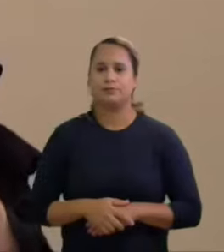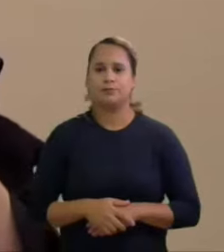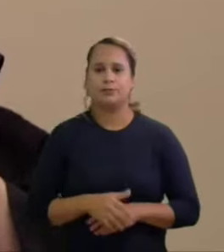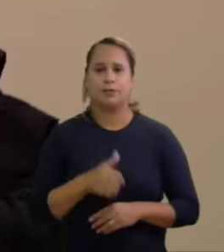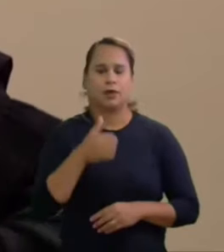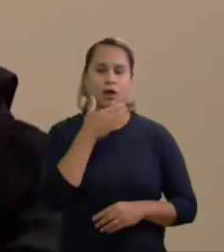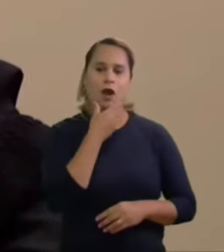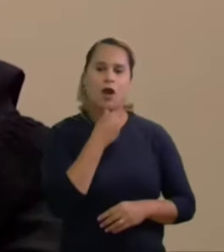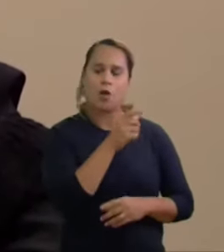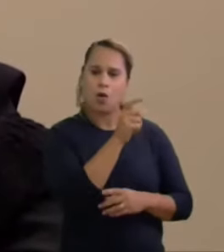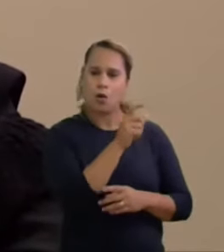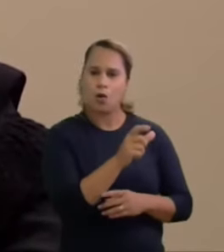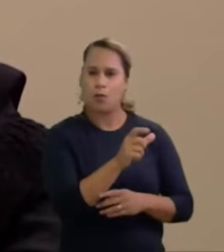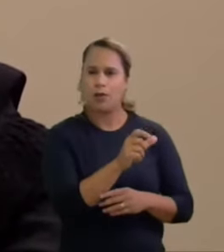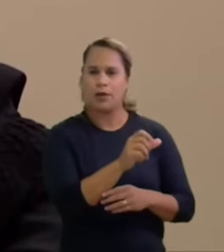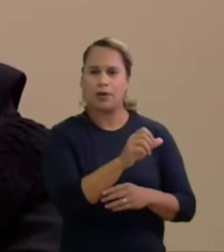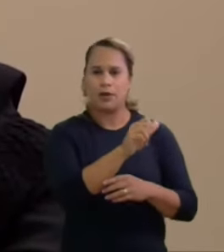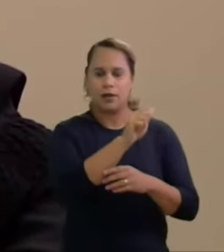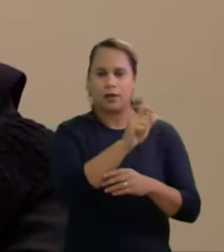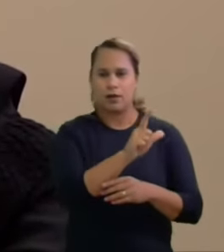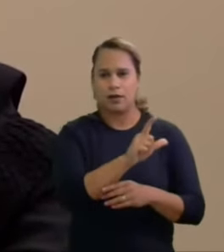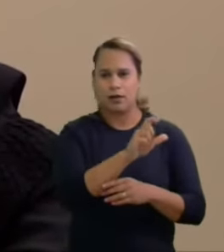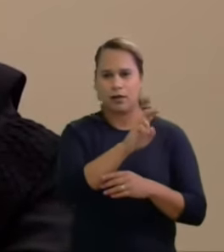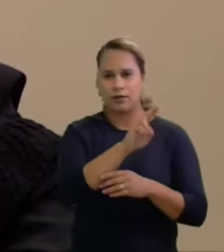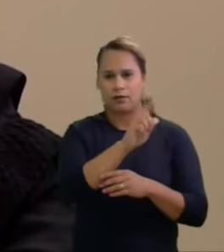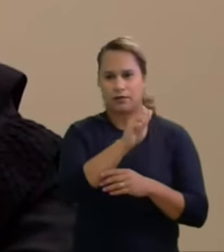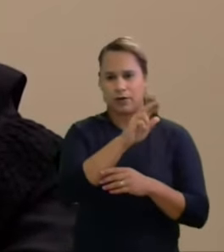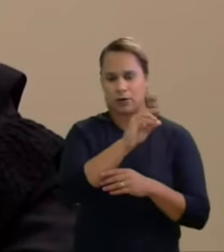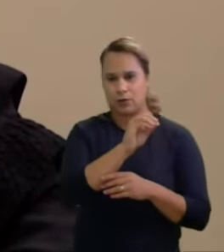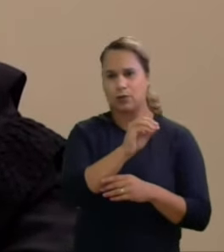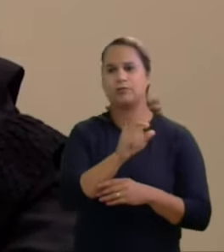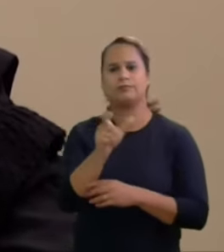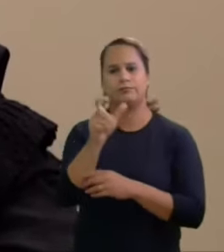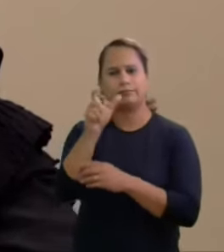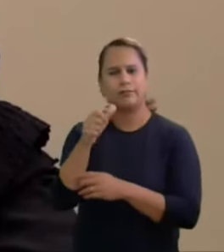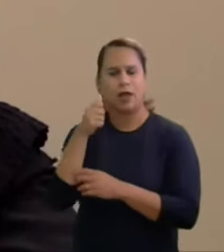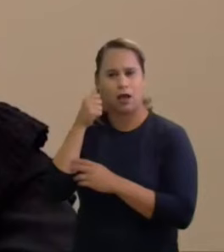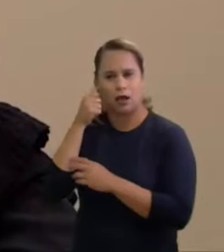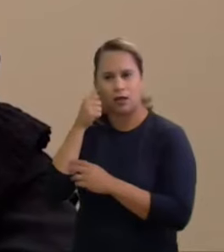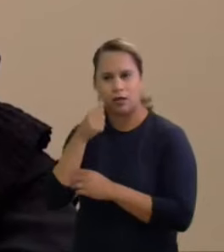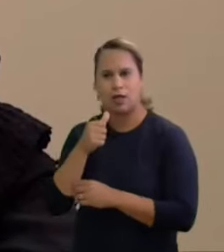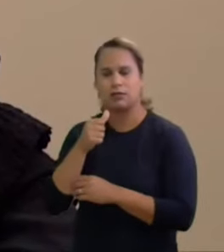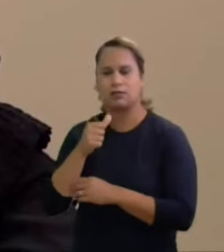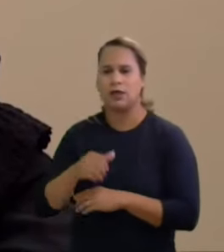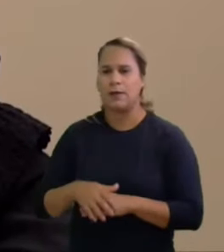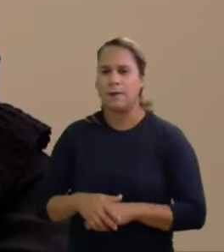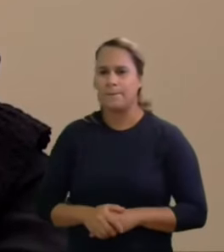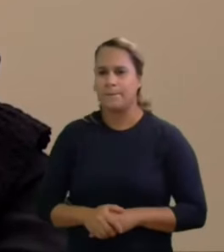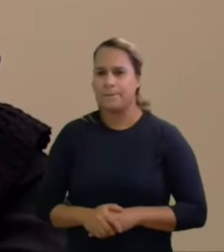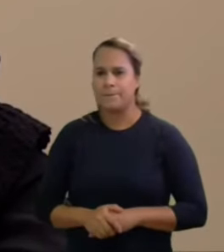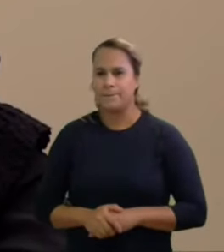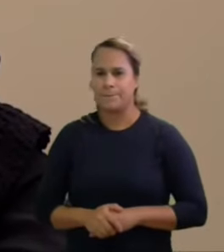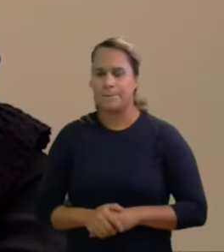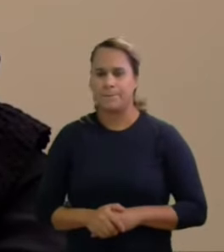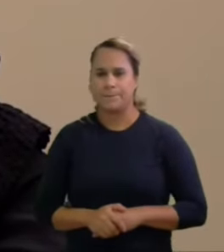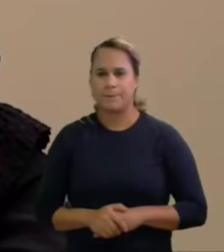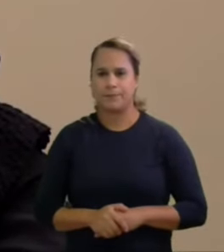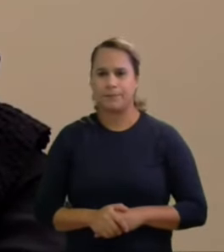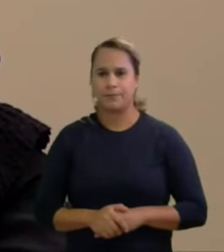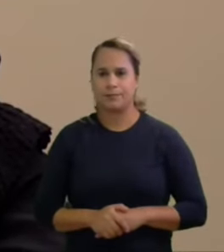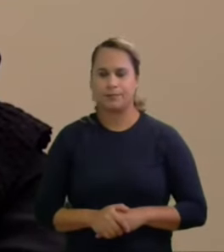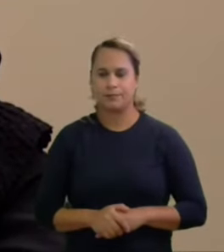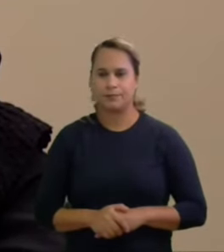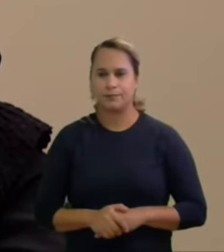abre aspas tíbios oradores da esquina fecha aspas como aventado pelo ministro Tarcísio Vieira de